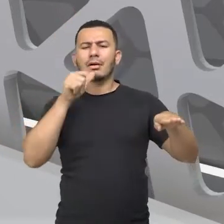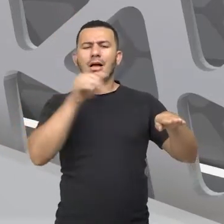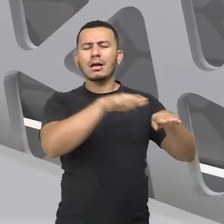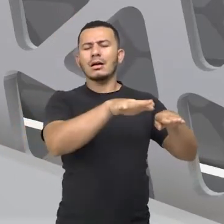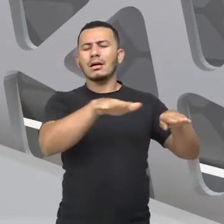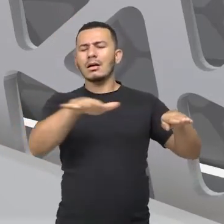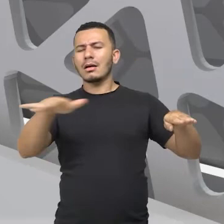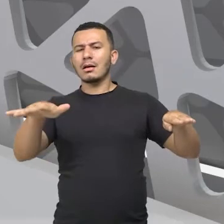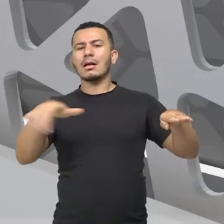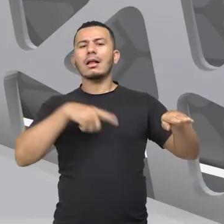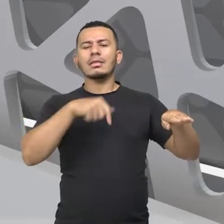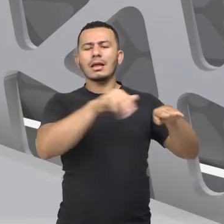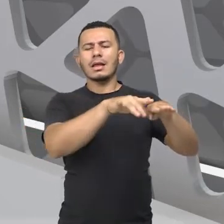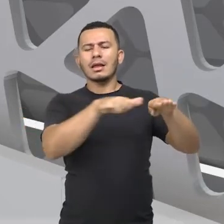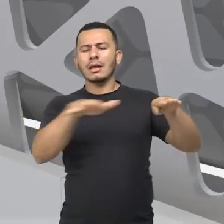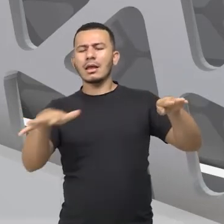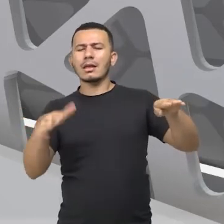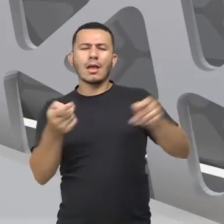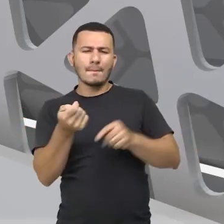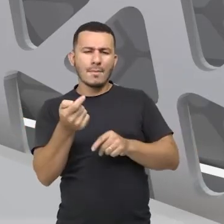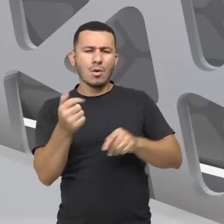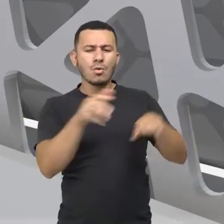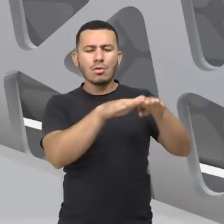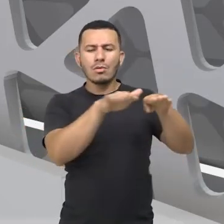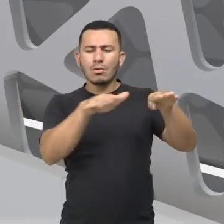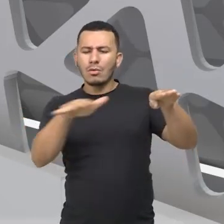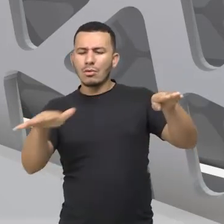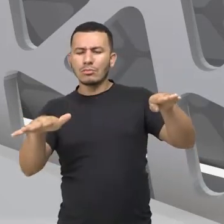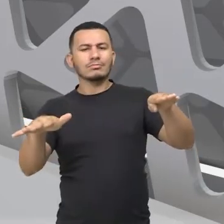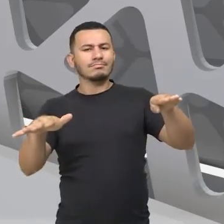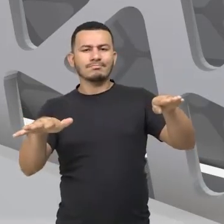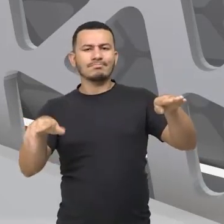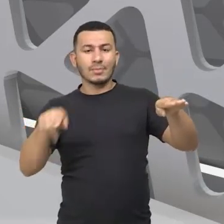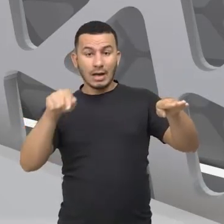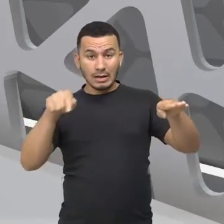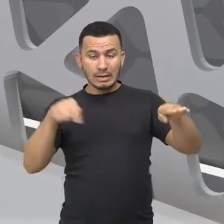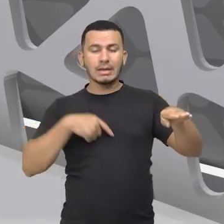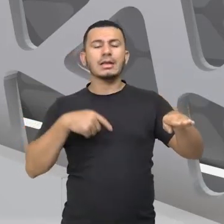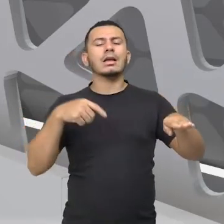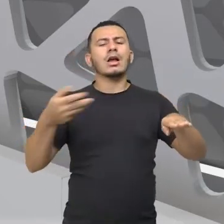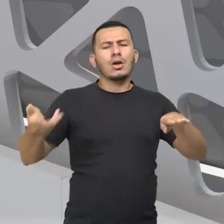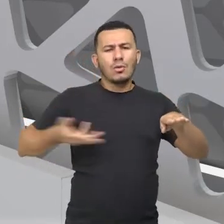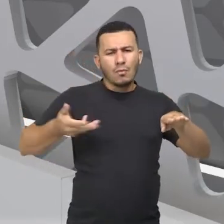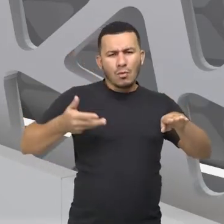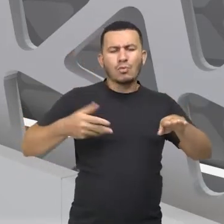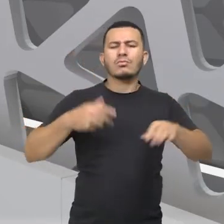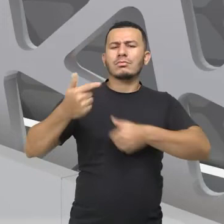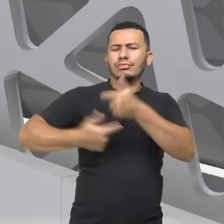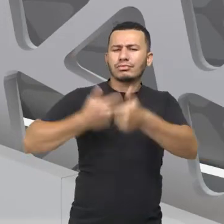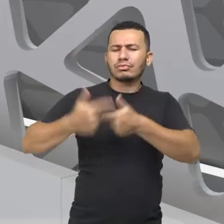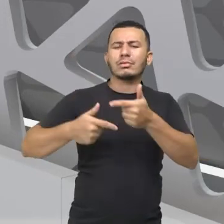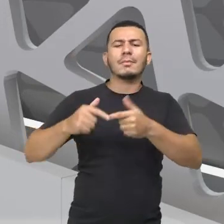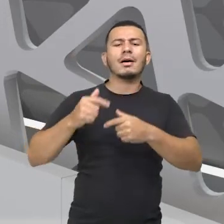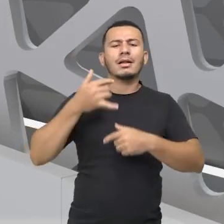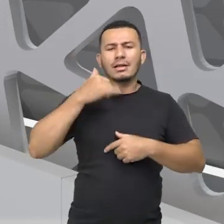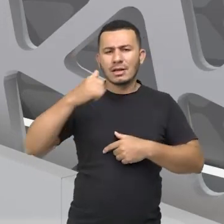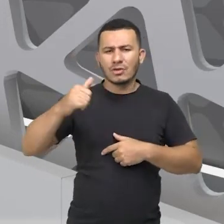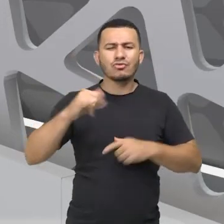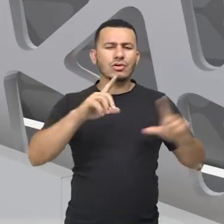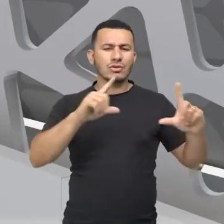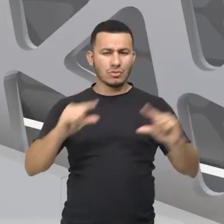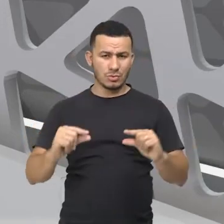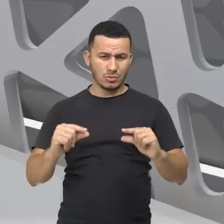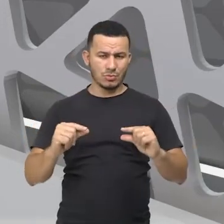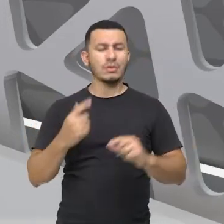apresenta baixa declividade, e essa baixa declividade, ela faz com que o potencial de produção de energia hidrelétrica caia.